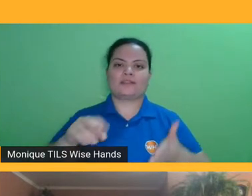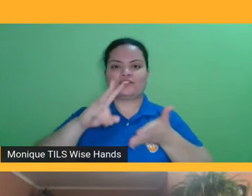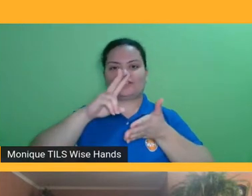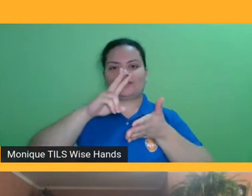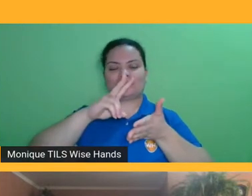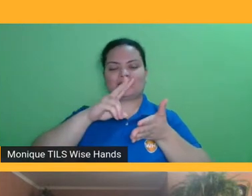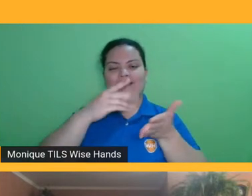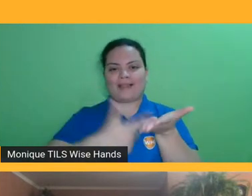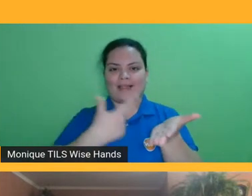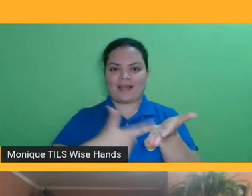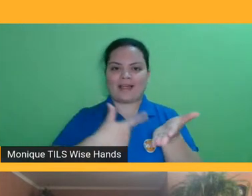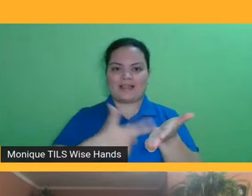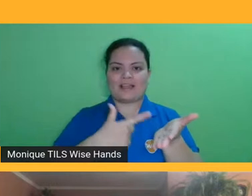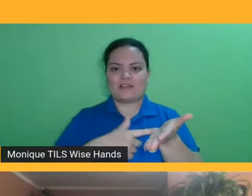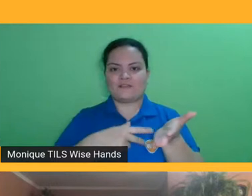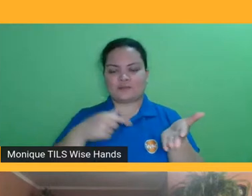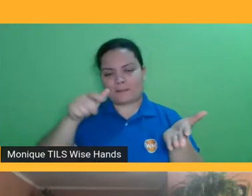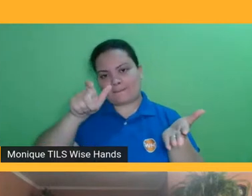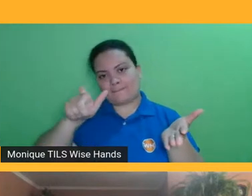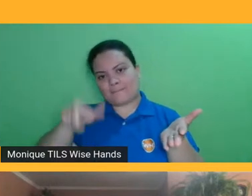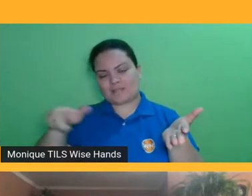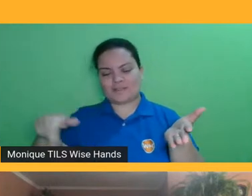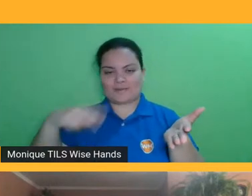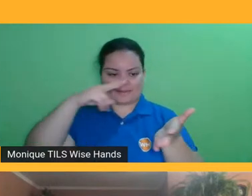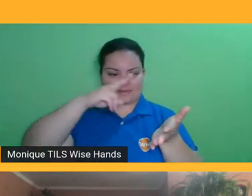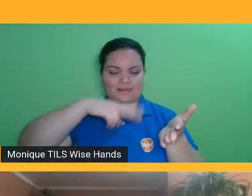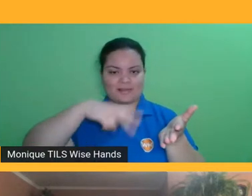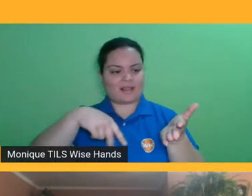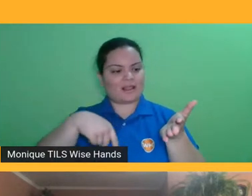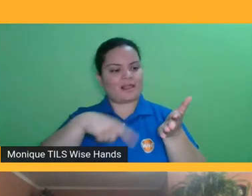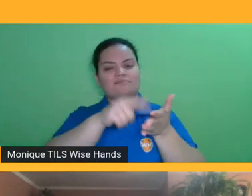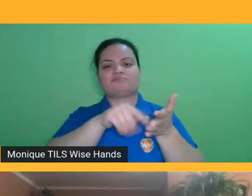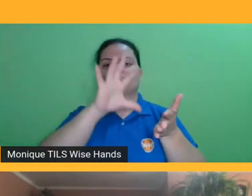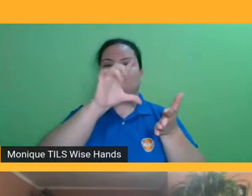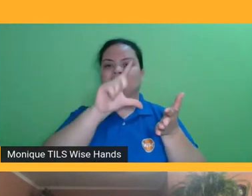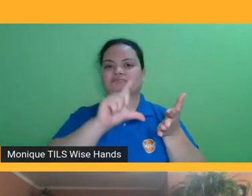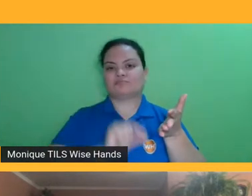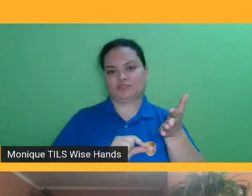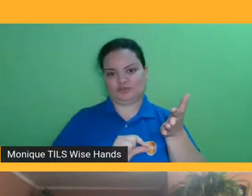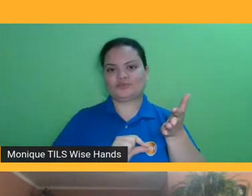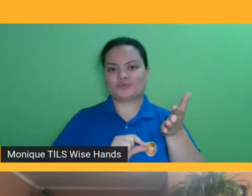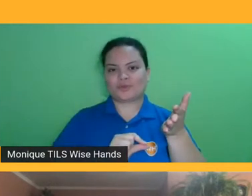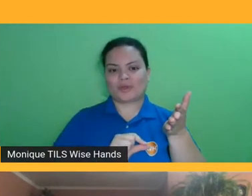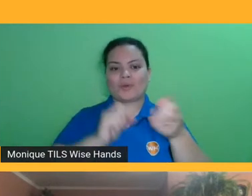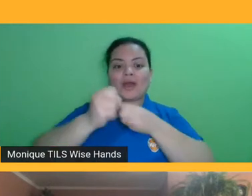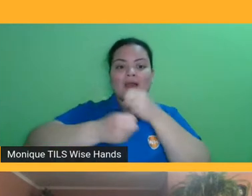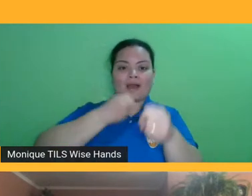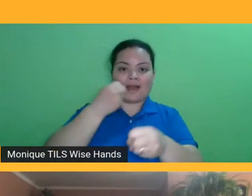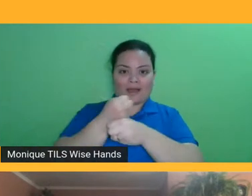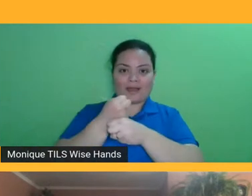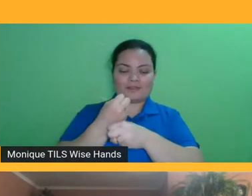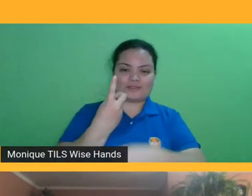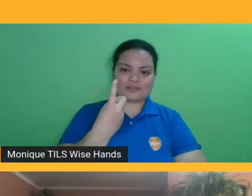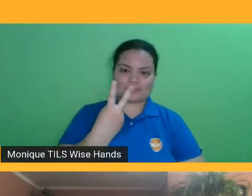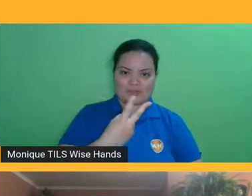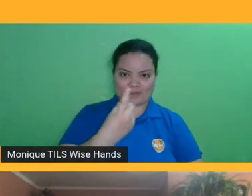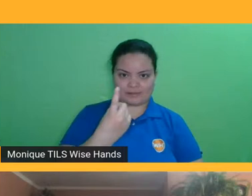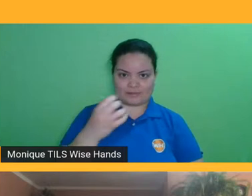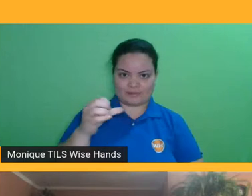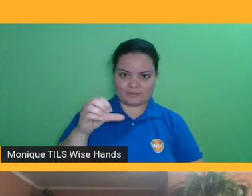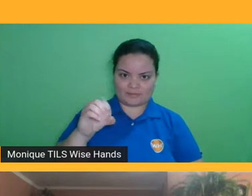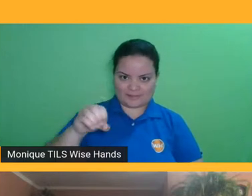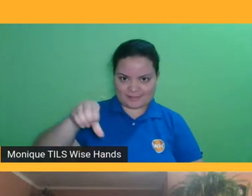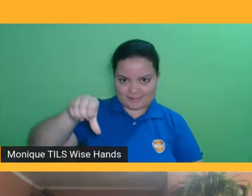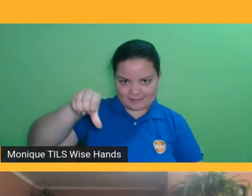104 milhões de leitores no Brasil em 2015 e em 2019, que é o ano base da pesquisa publicada no passado,